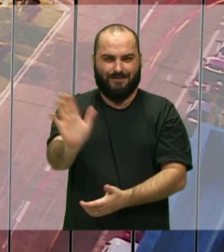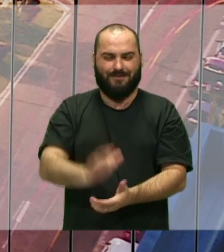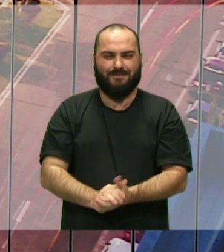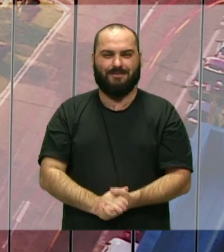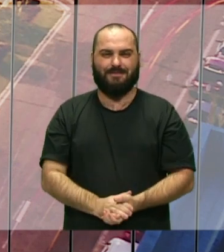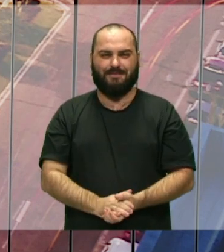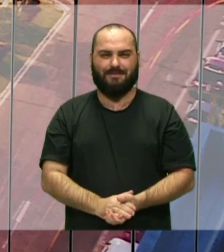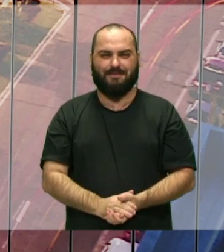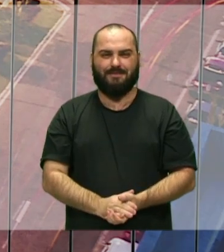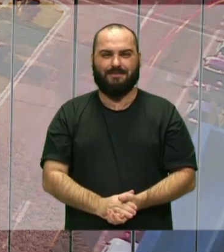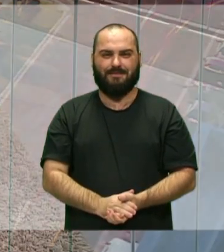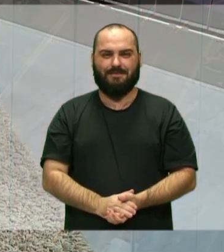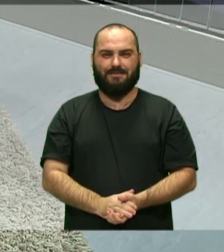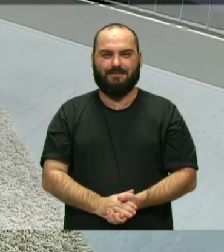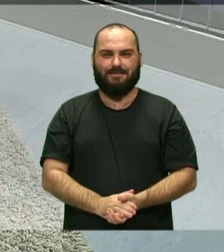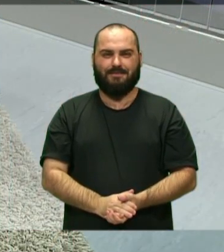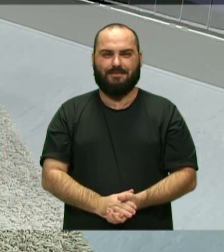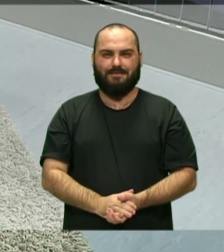próxima.